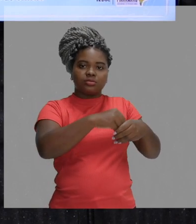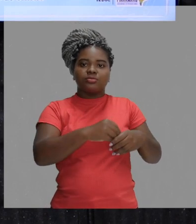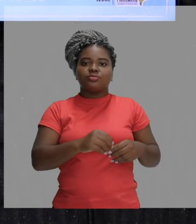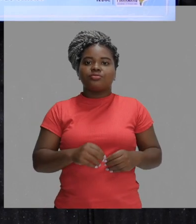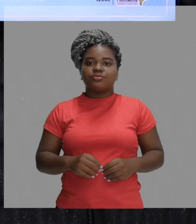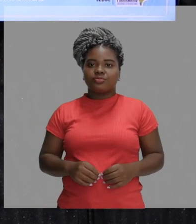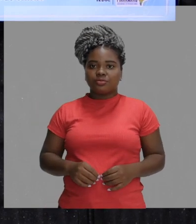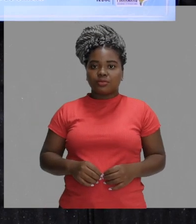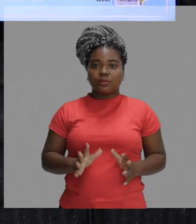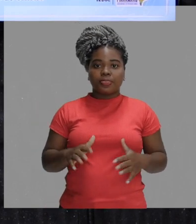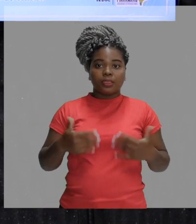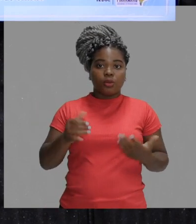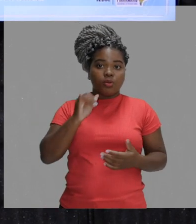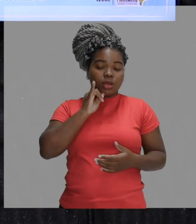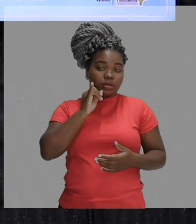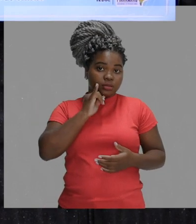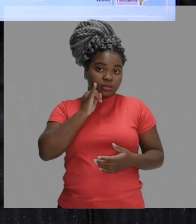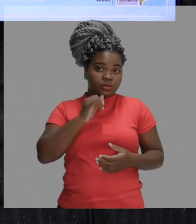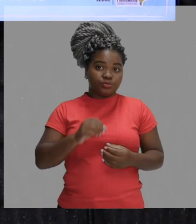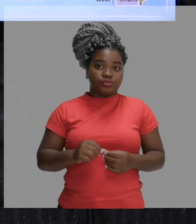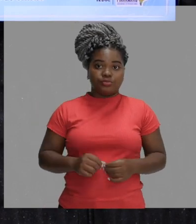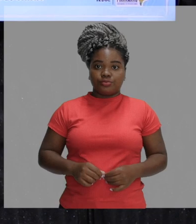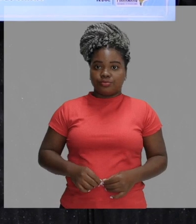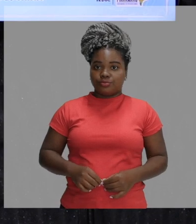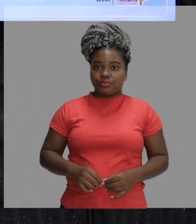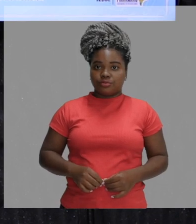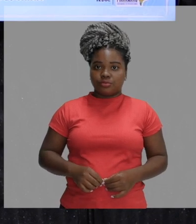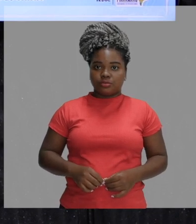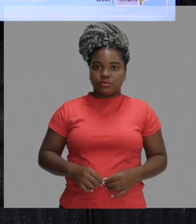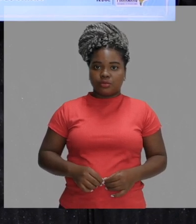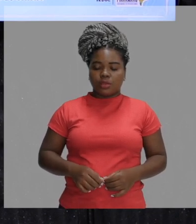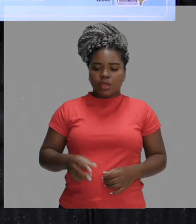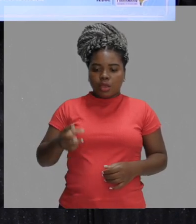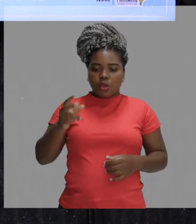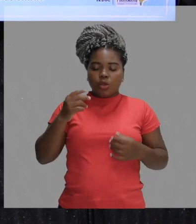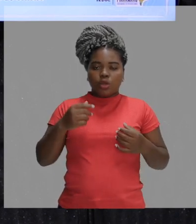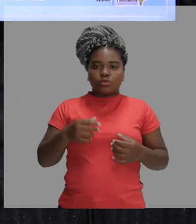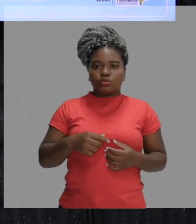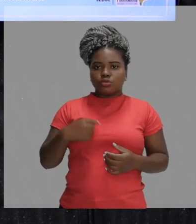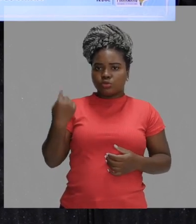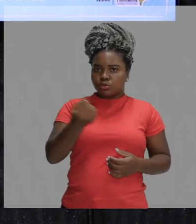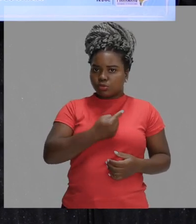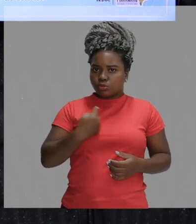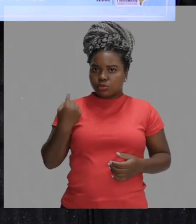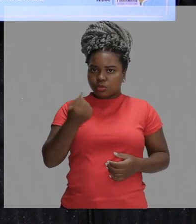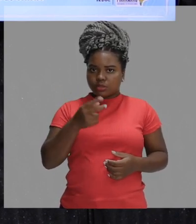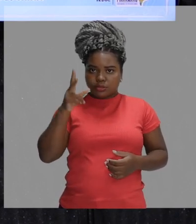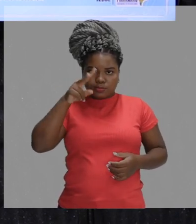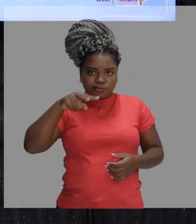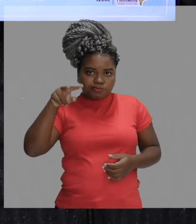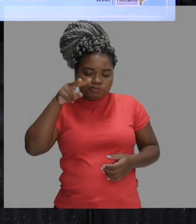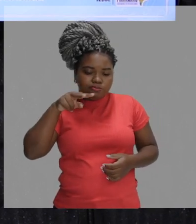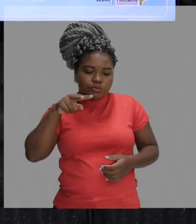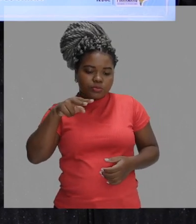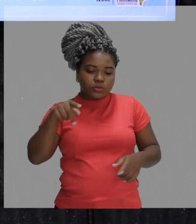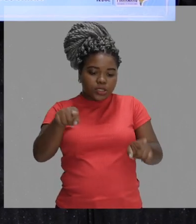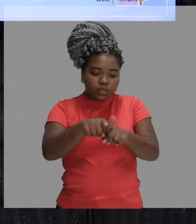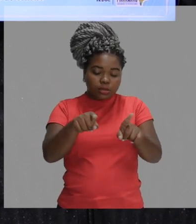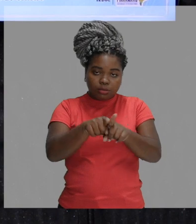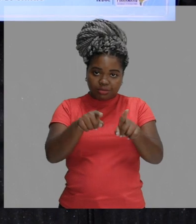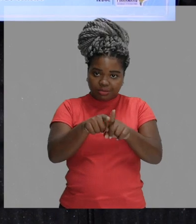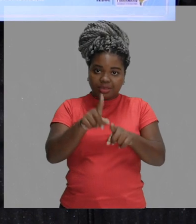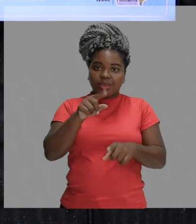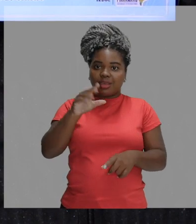filme. Então esse é um exemplo de câmera escura. O olho humano ele também é